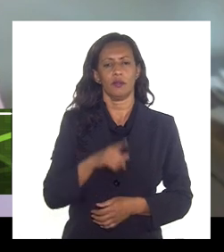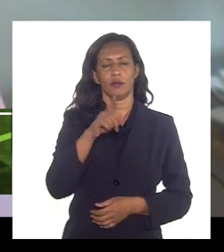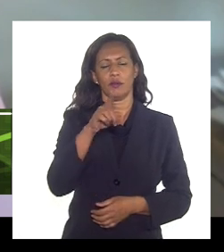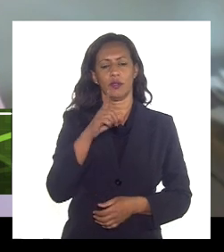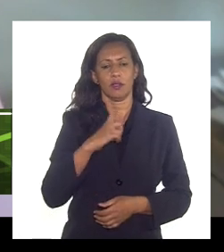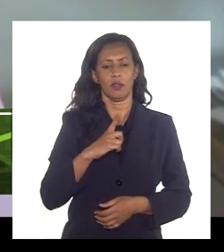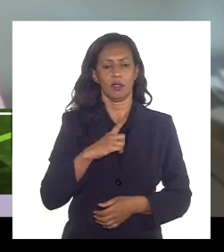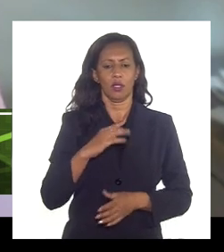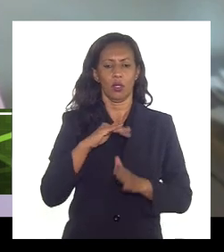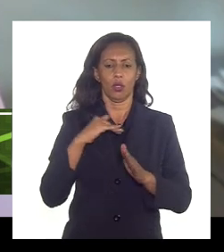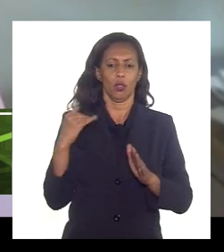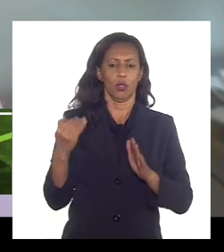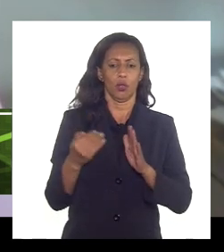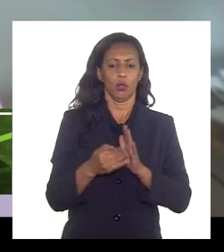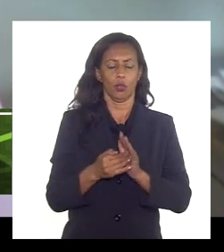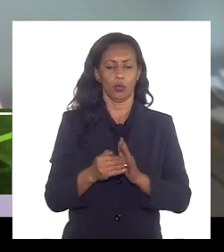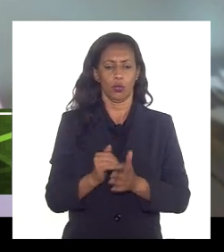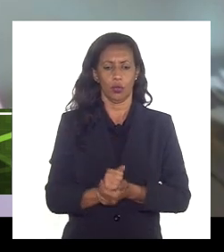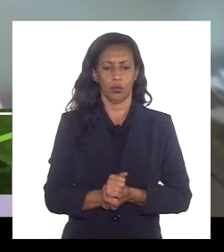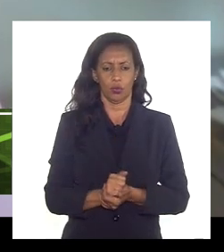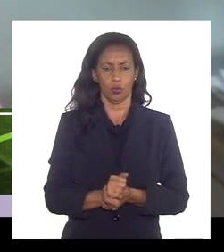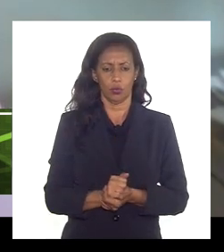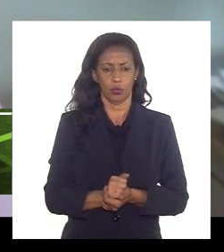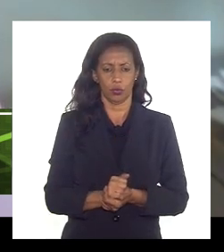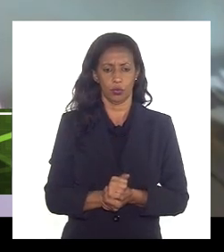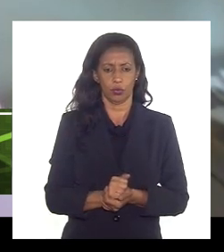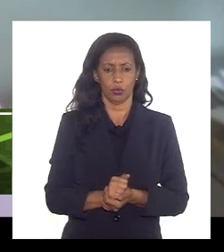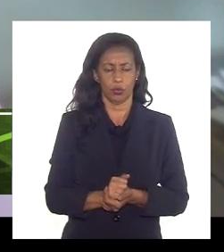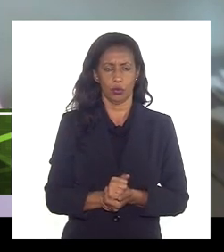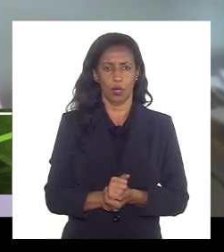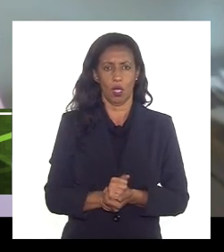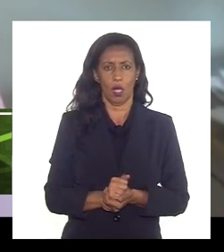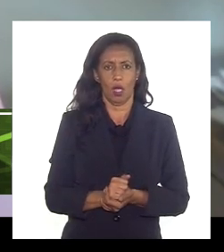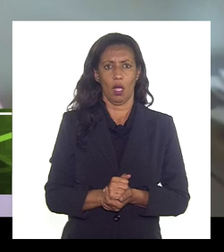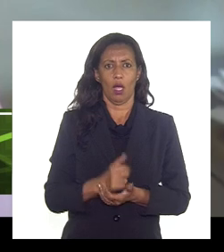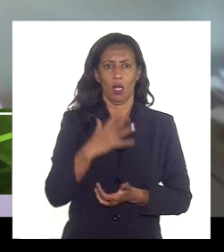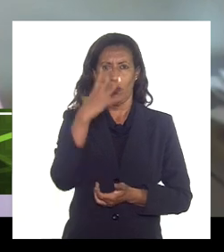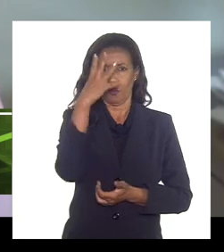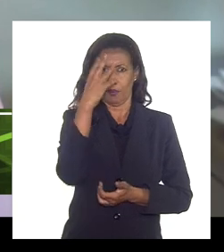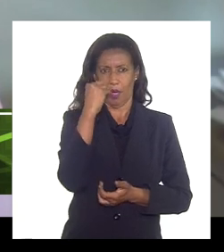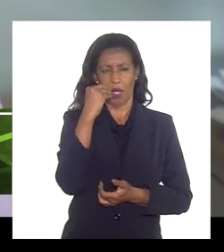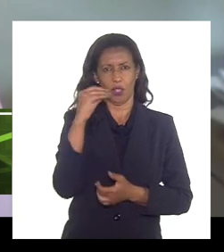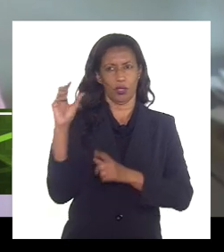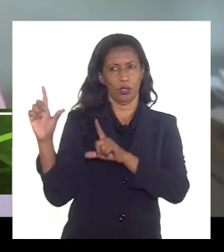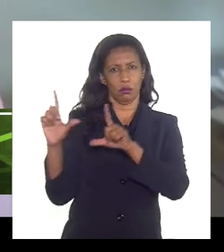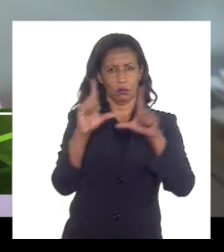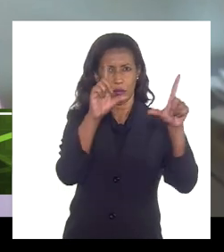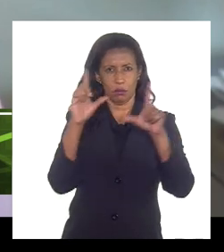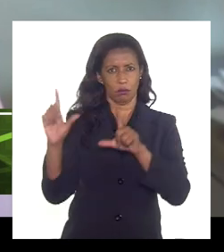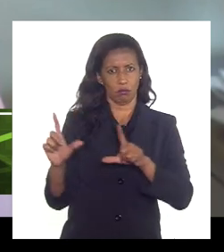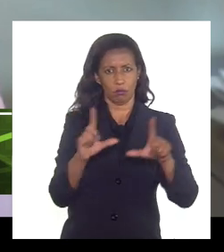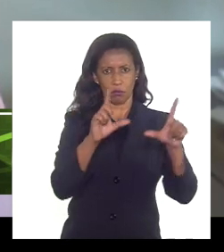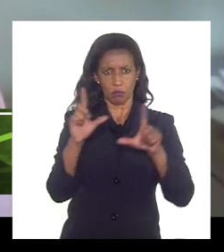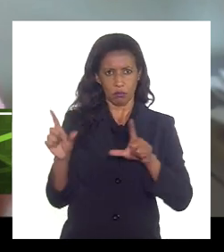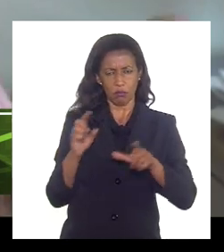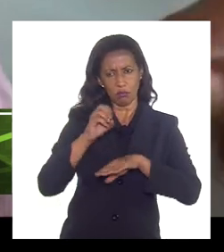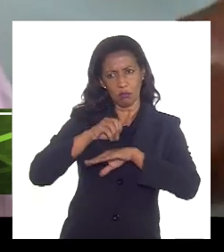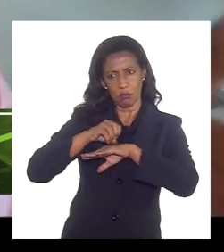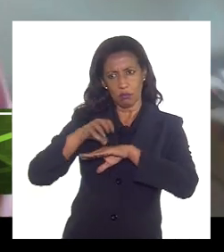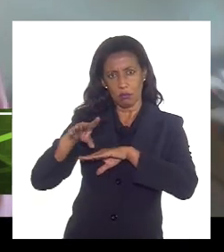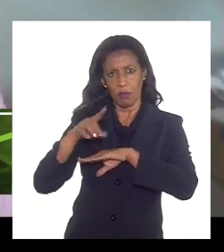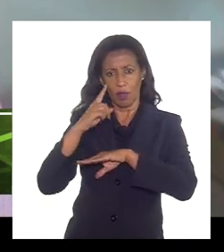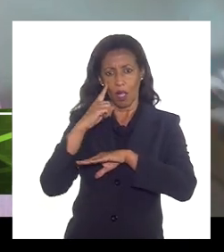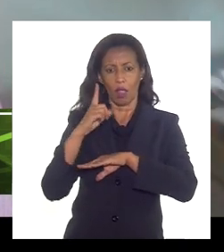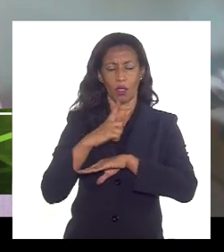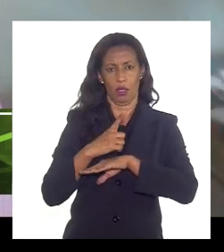toda a a preleção do dia de hoje as imagens todas e o senhor vai verificar e até está na